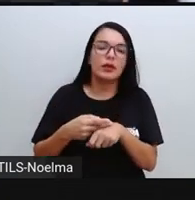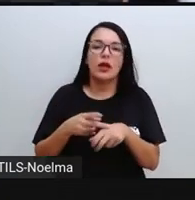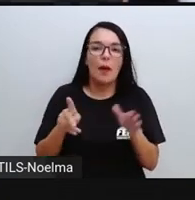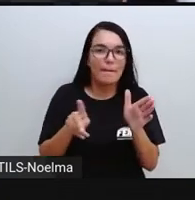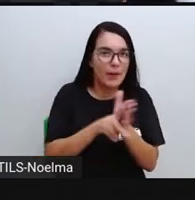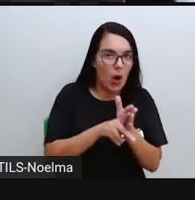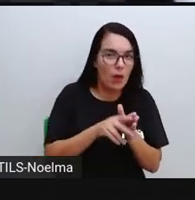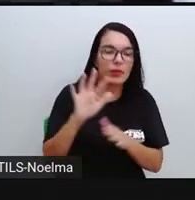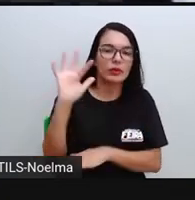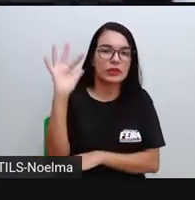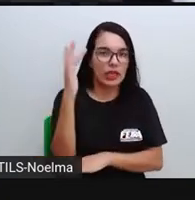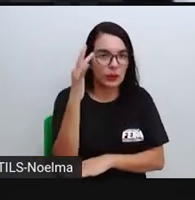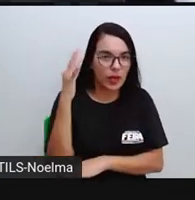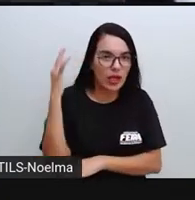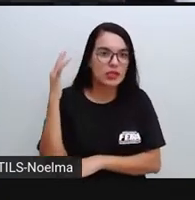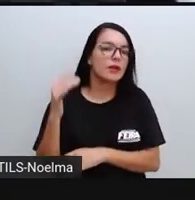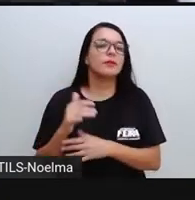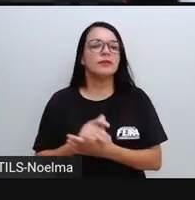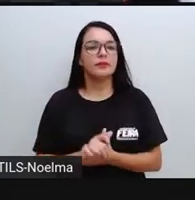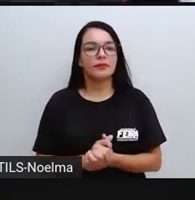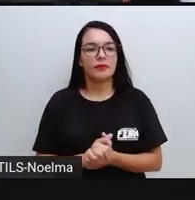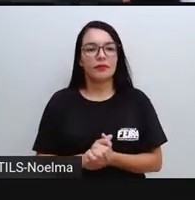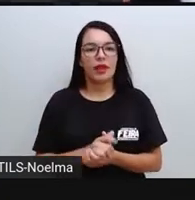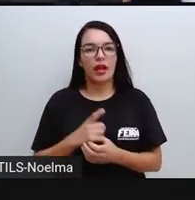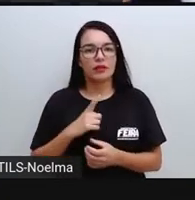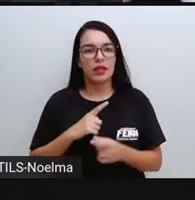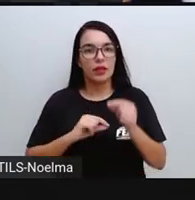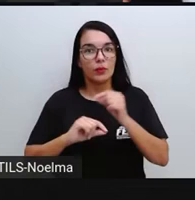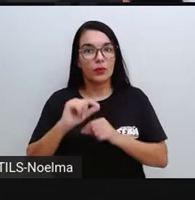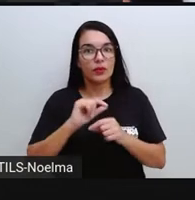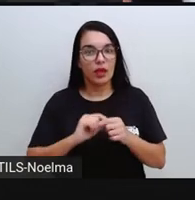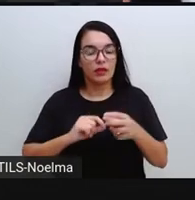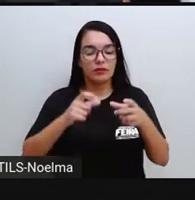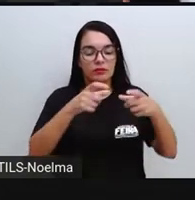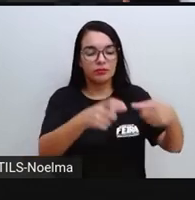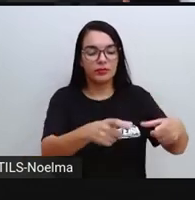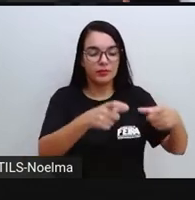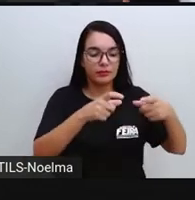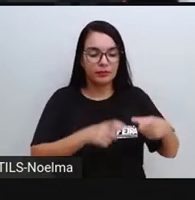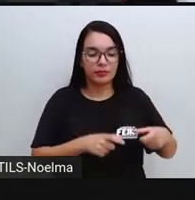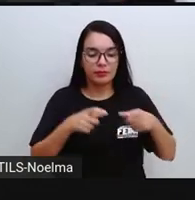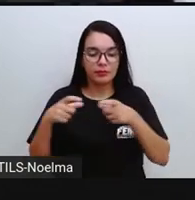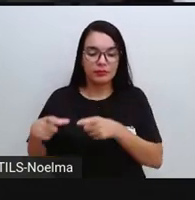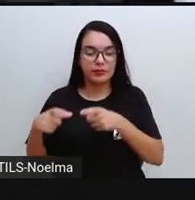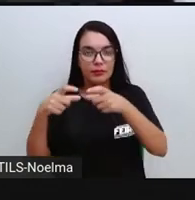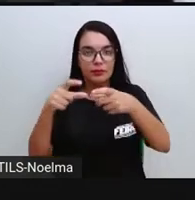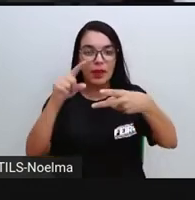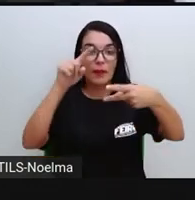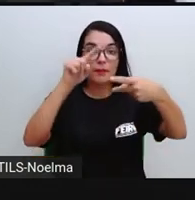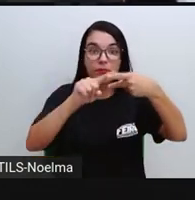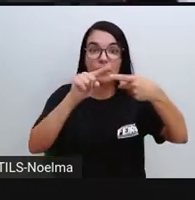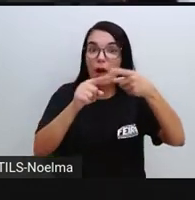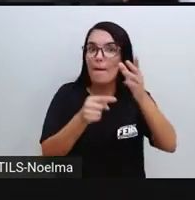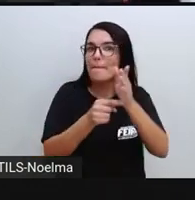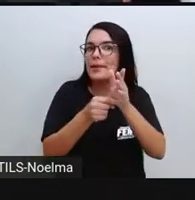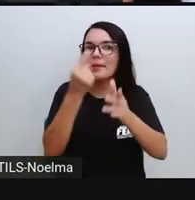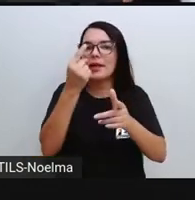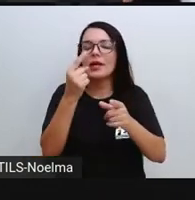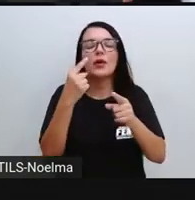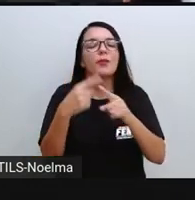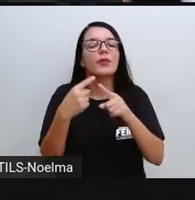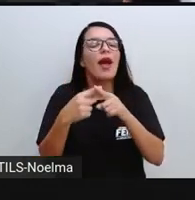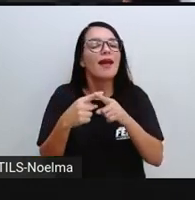que a gente vai falar que está dentro da atividade econômica, onde vai ser denominado setor primário, né? Que é o que vem